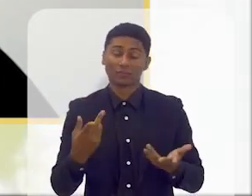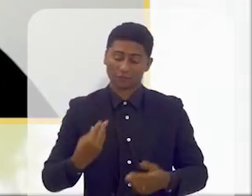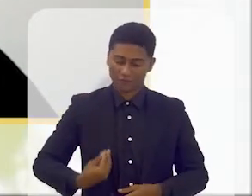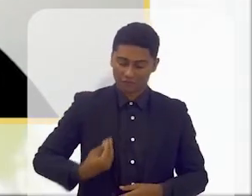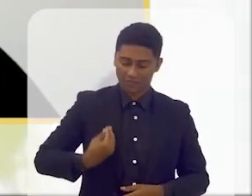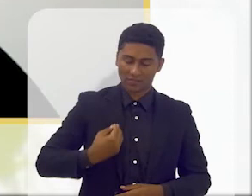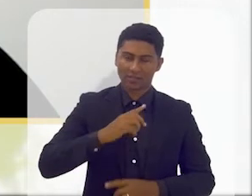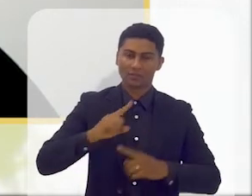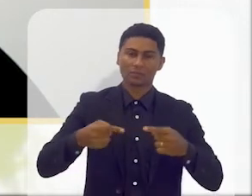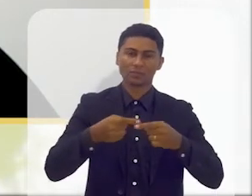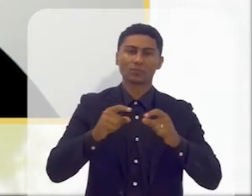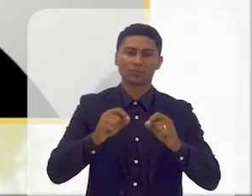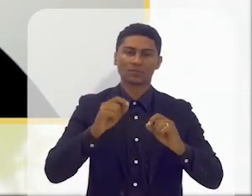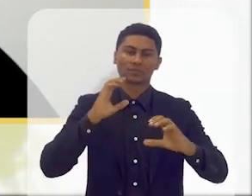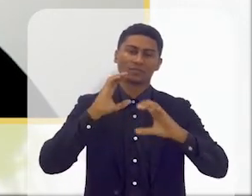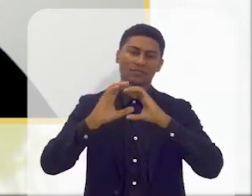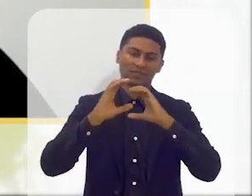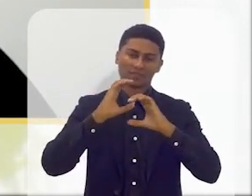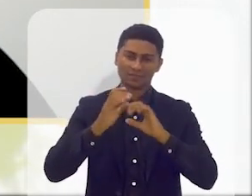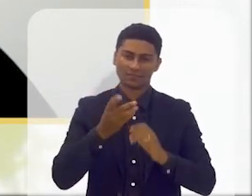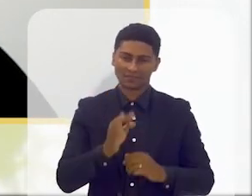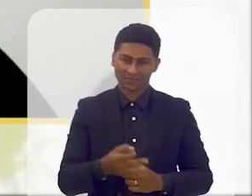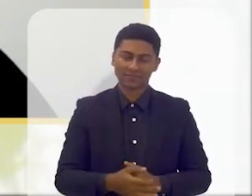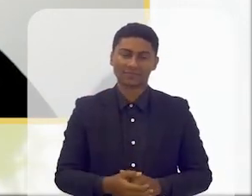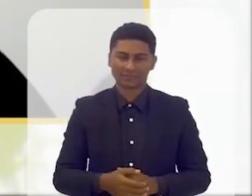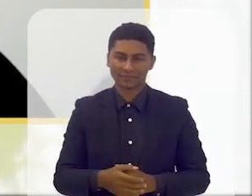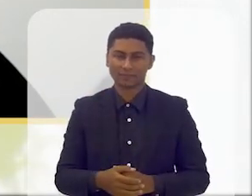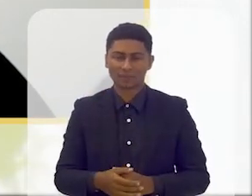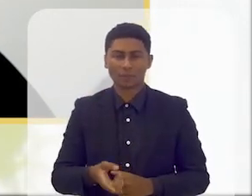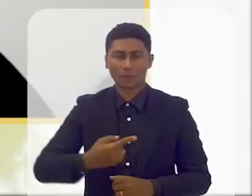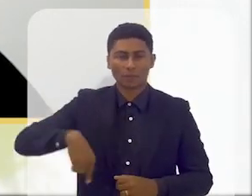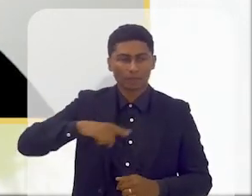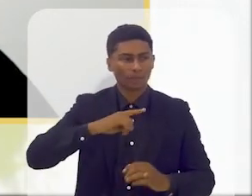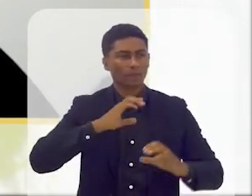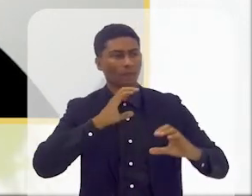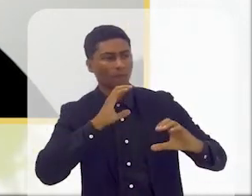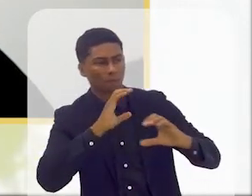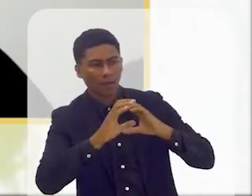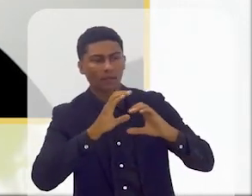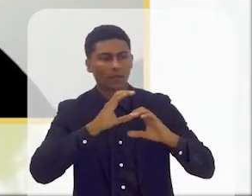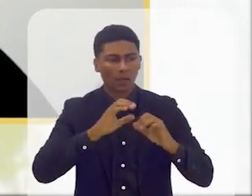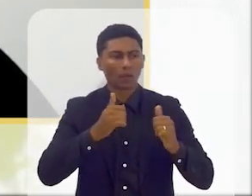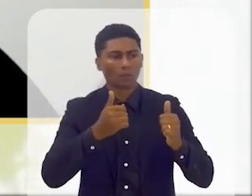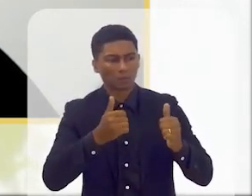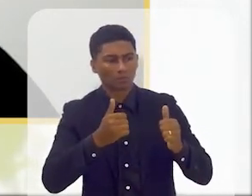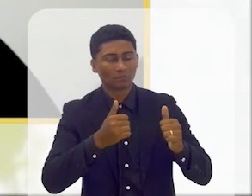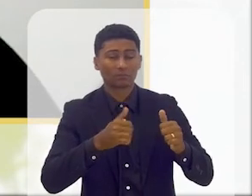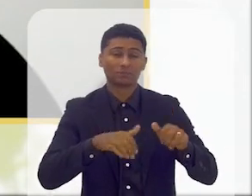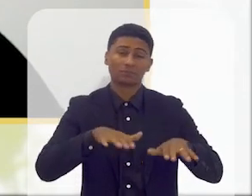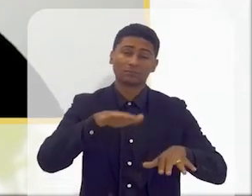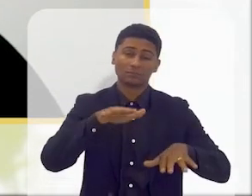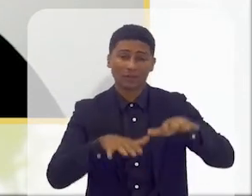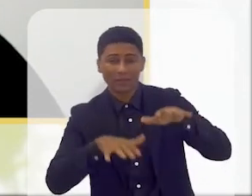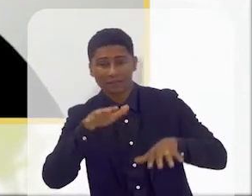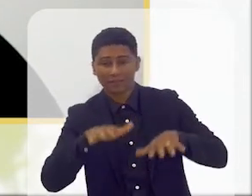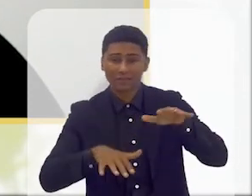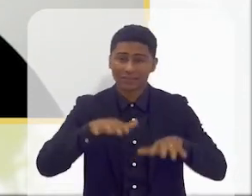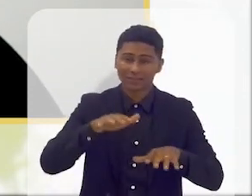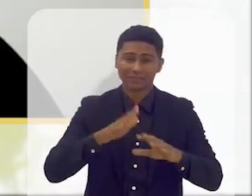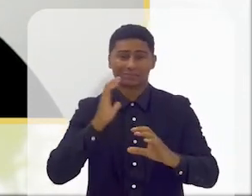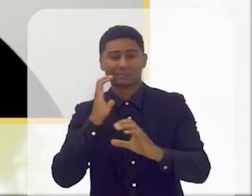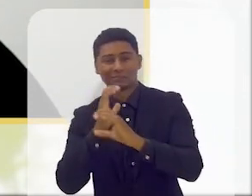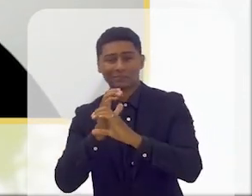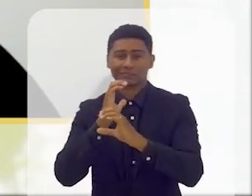comunicação umas vezes conseguimos comunicar por vezes às vezes não